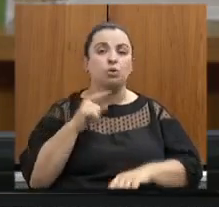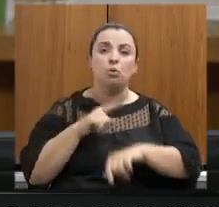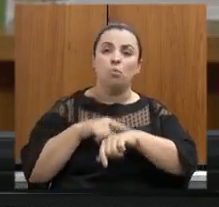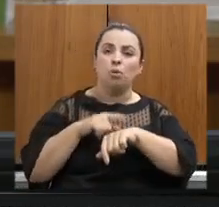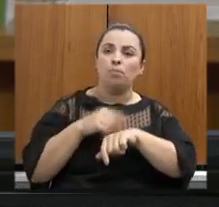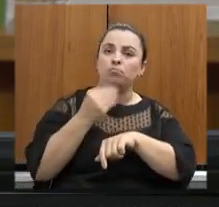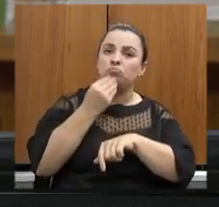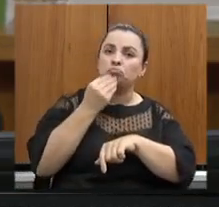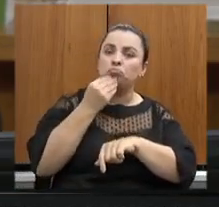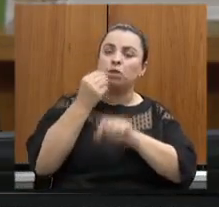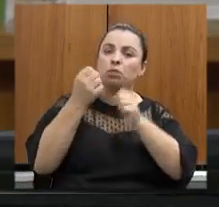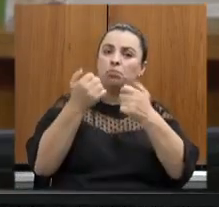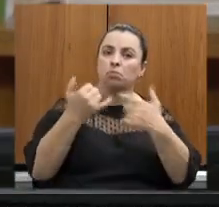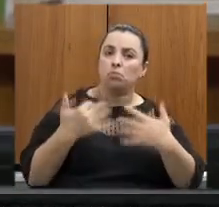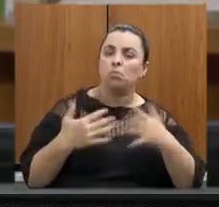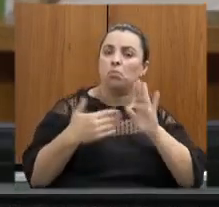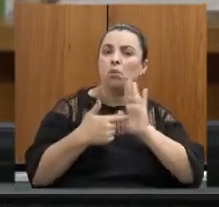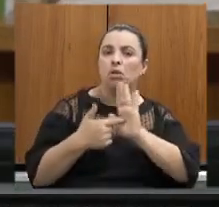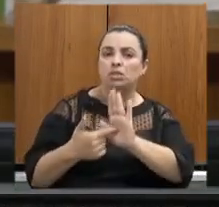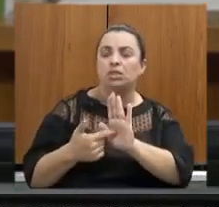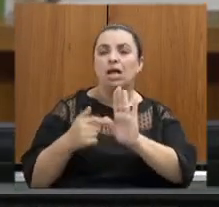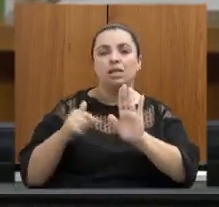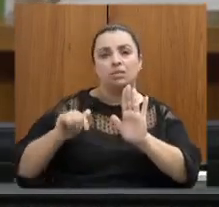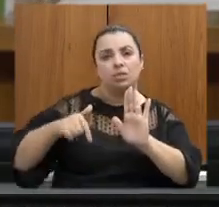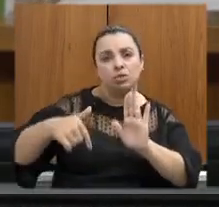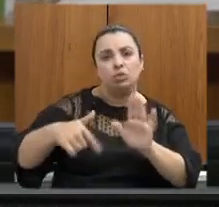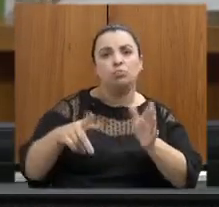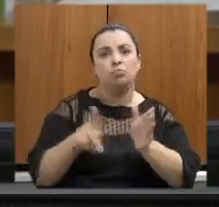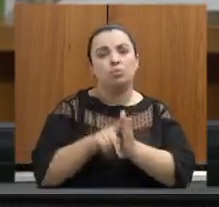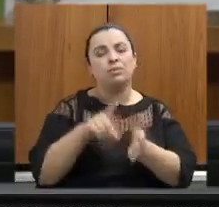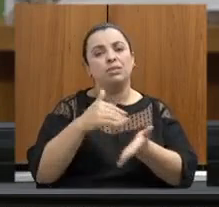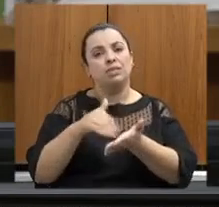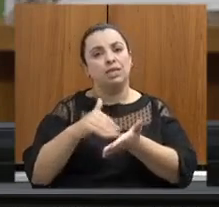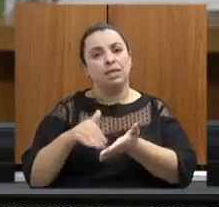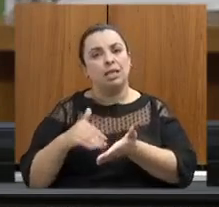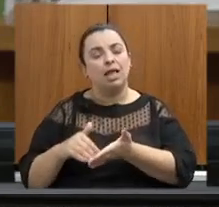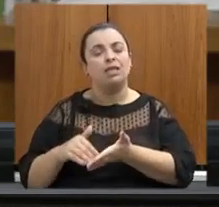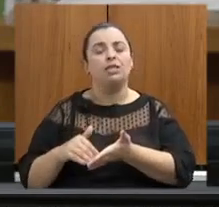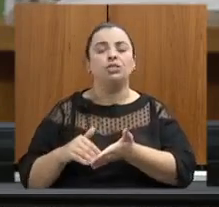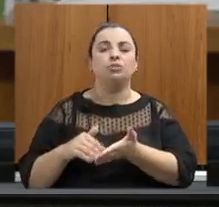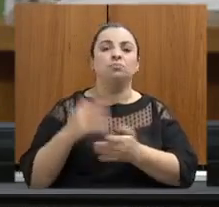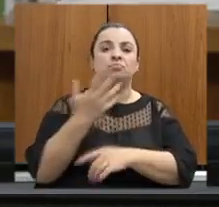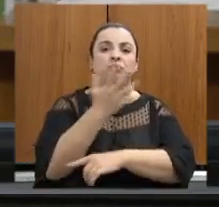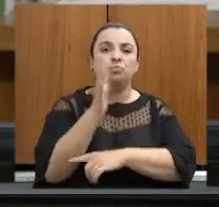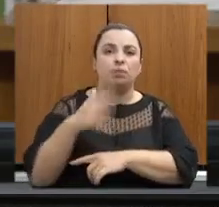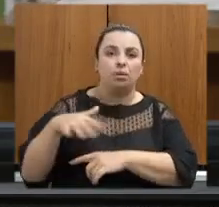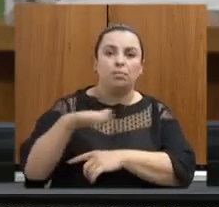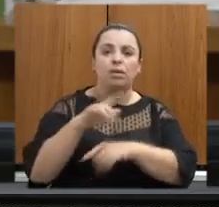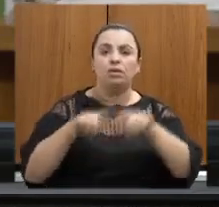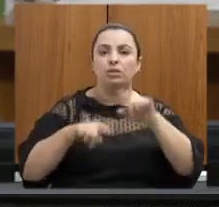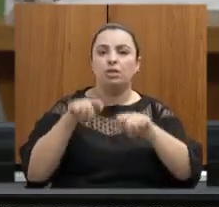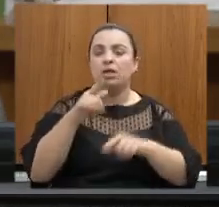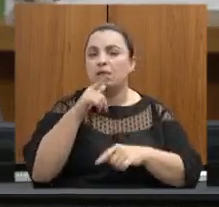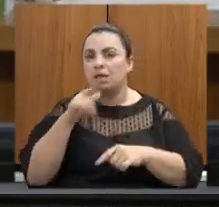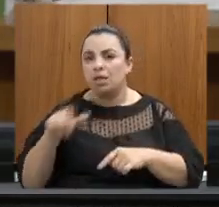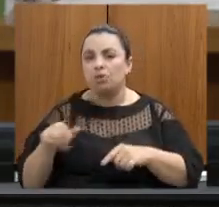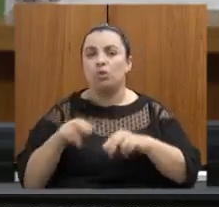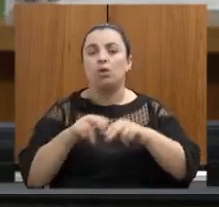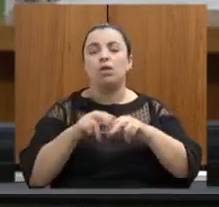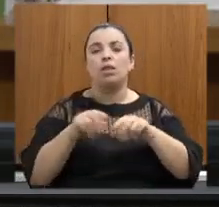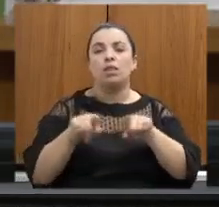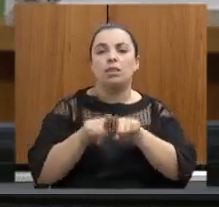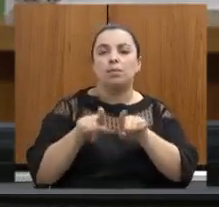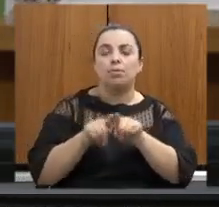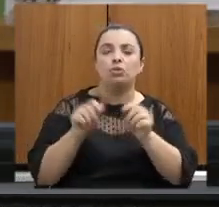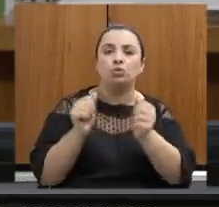as ações desenvolvidas pelo sistema estadual de meio ambiente recursos hídricos através da secretaria do instituto estadual de florestas da